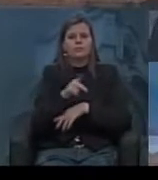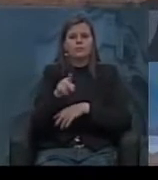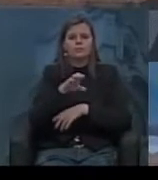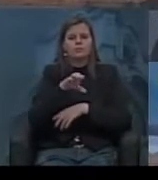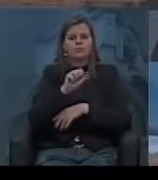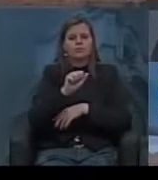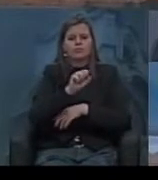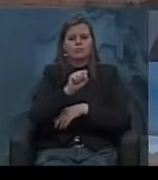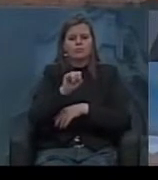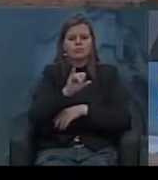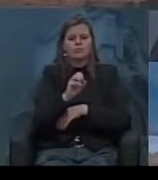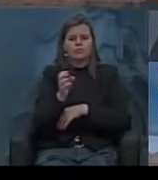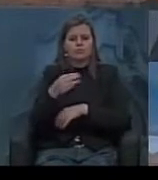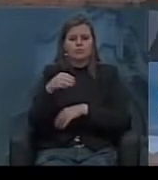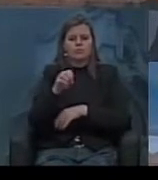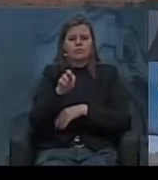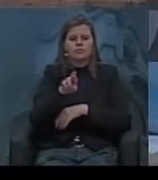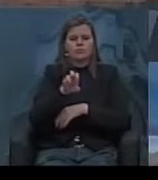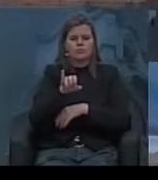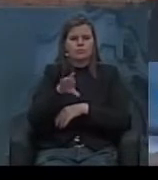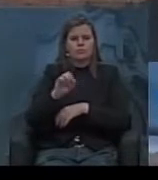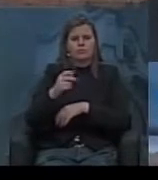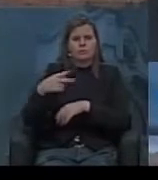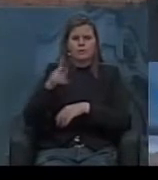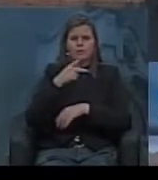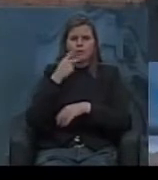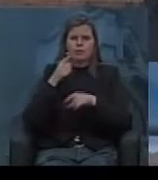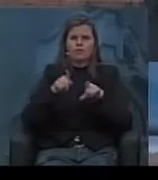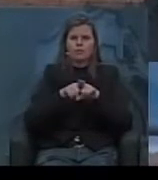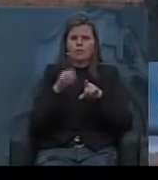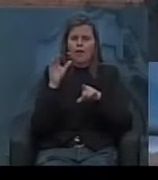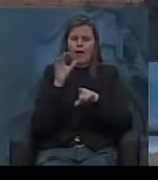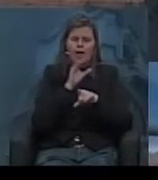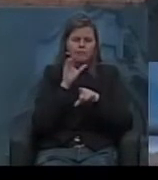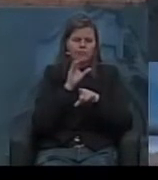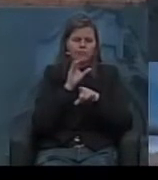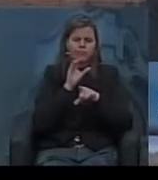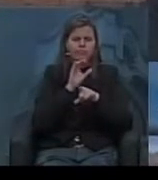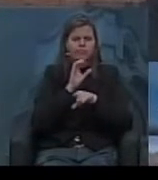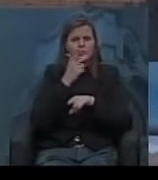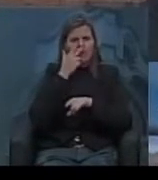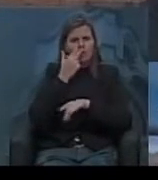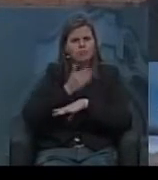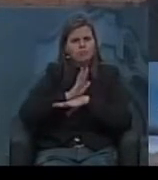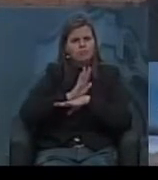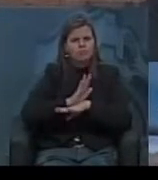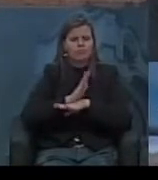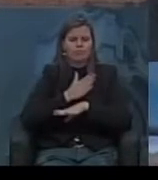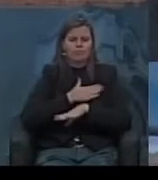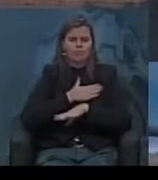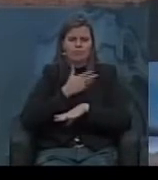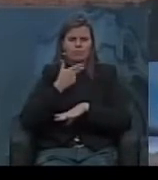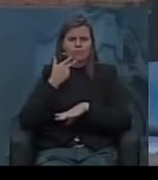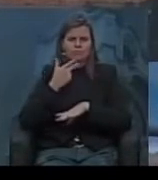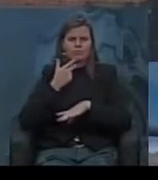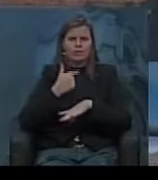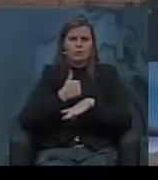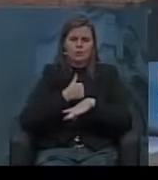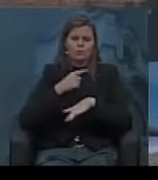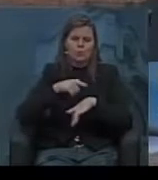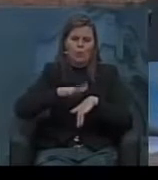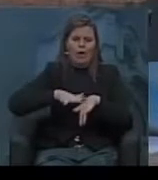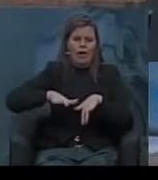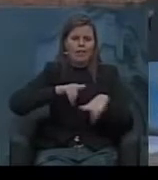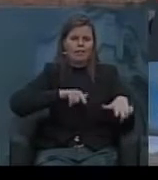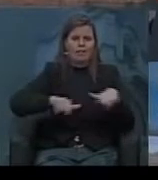Moreira pela manifestação que fez e muito rapidamente aqui também dar a minha contribuição até como trabalhista